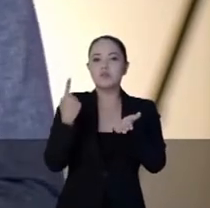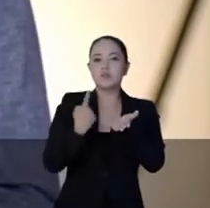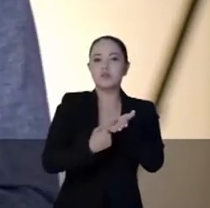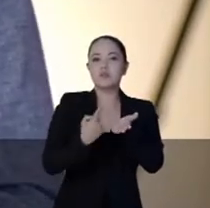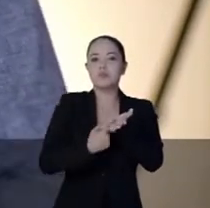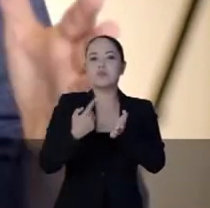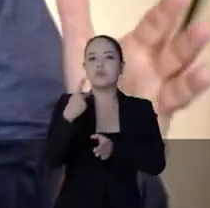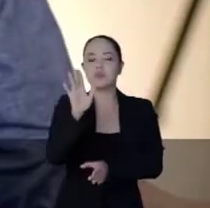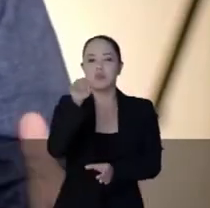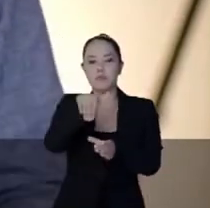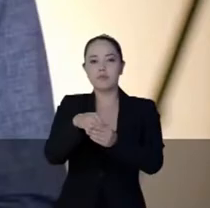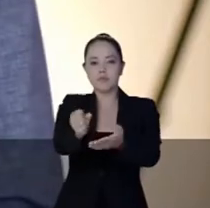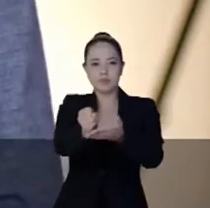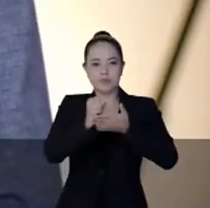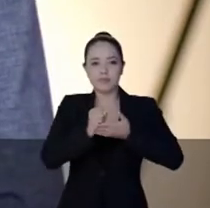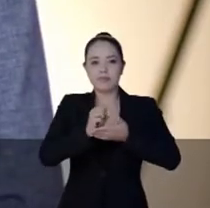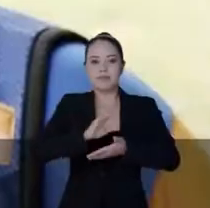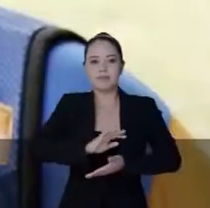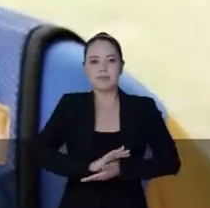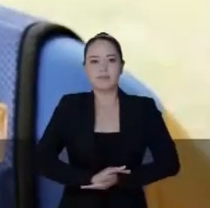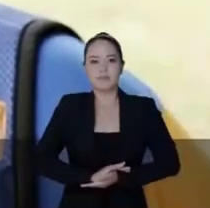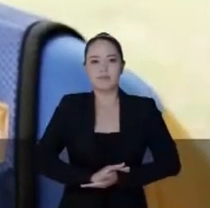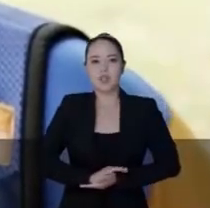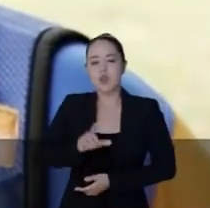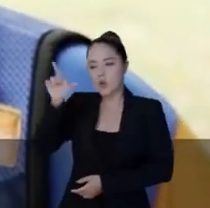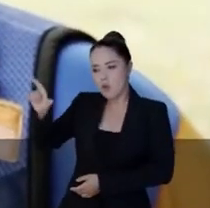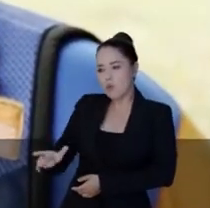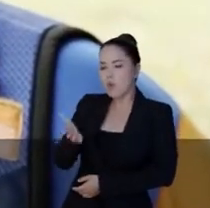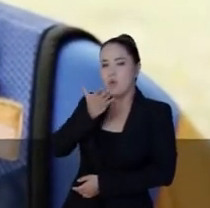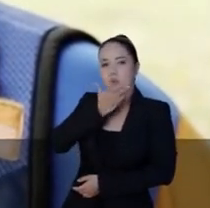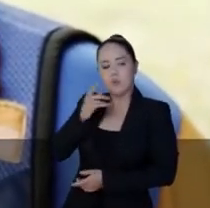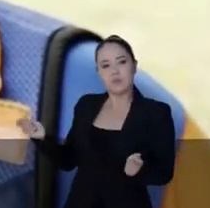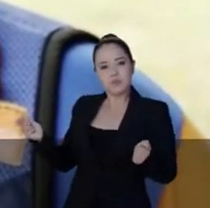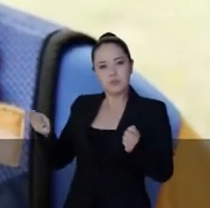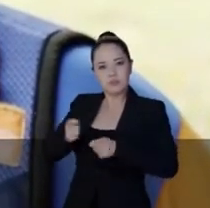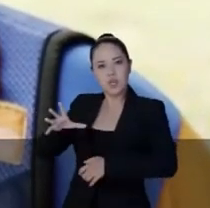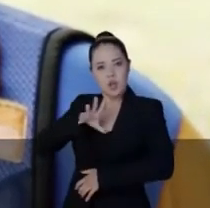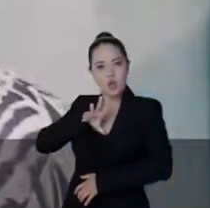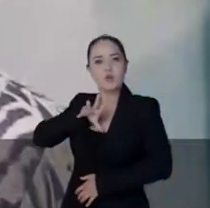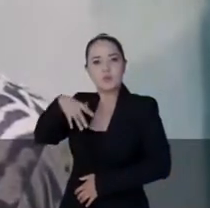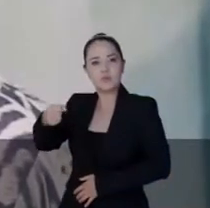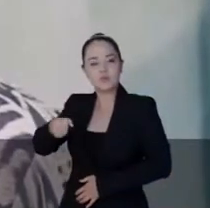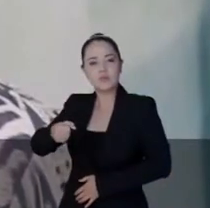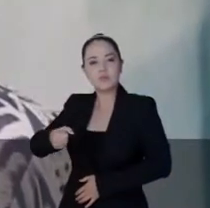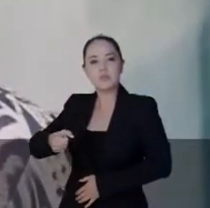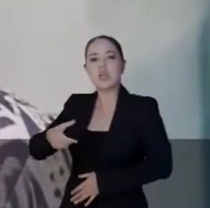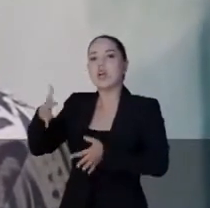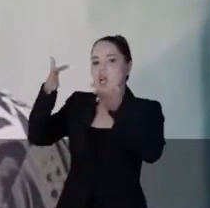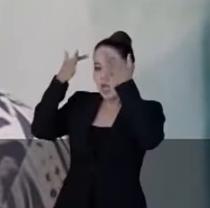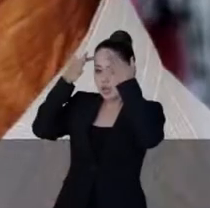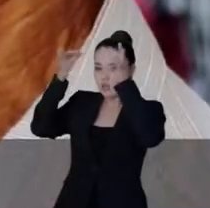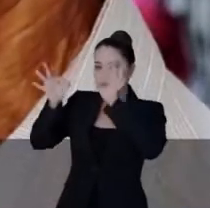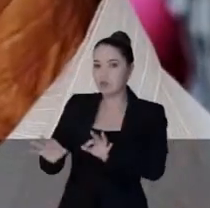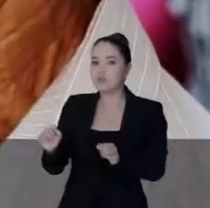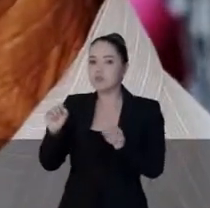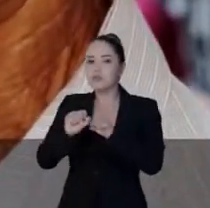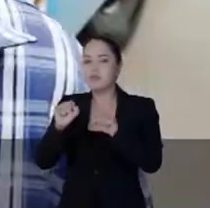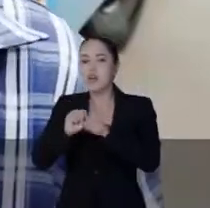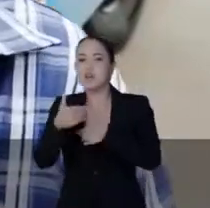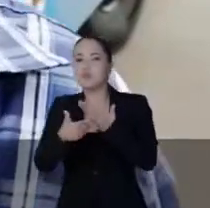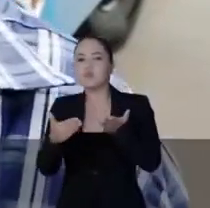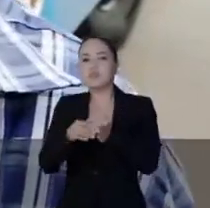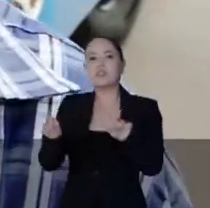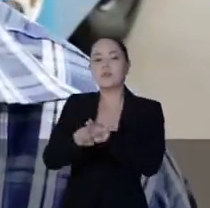com o seu voto e com o seu apoio. Um cara arrojado, um cara determinado. Digno de tudo que faz. Ficha